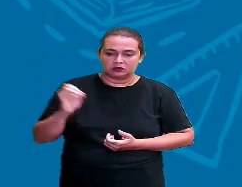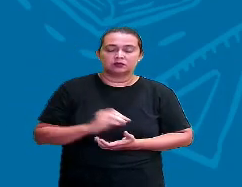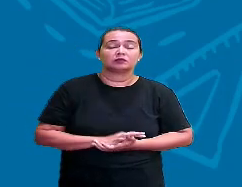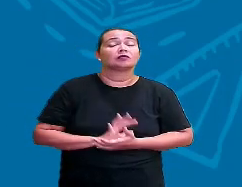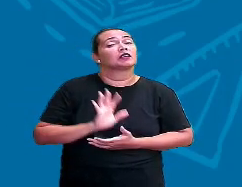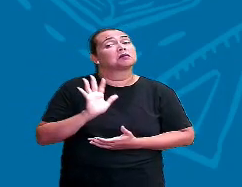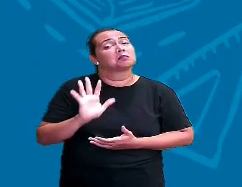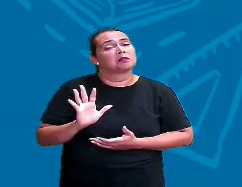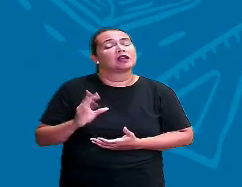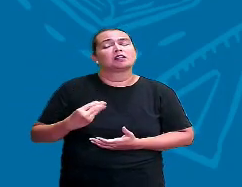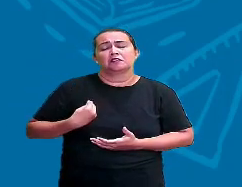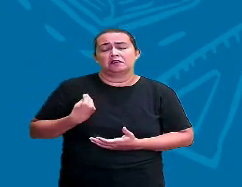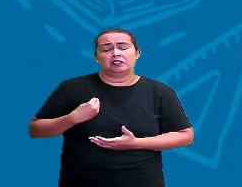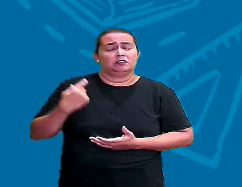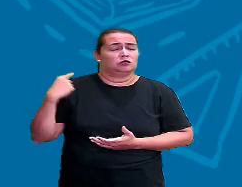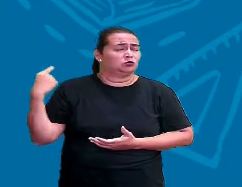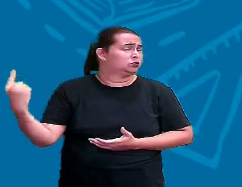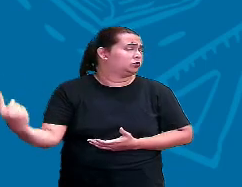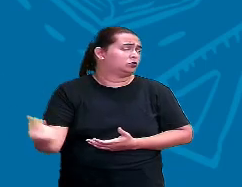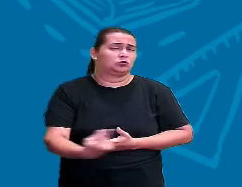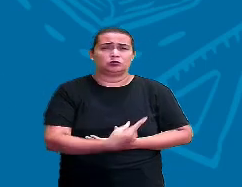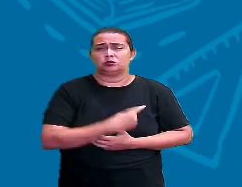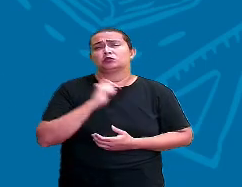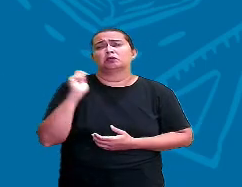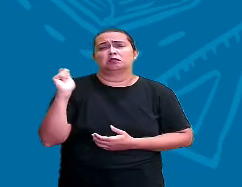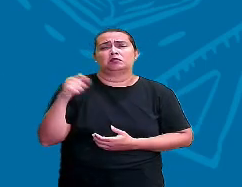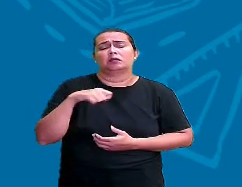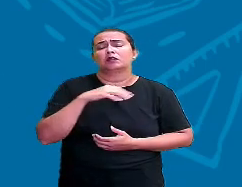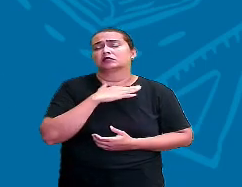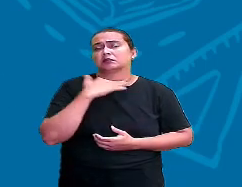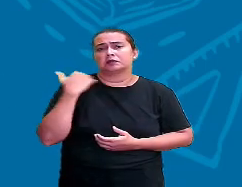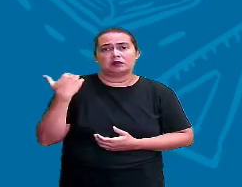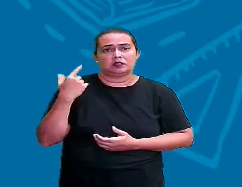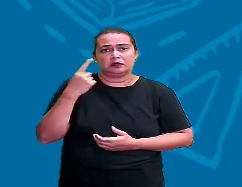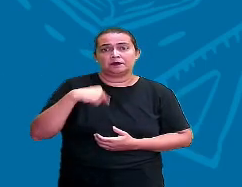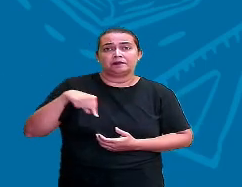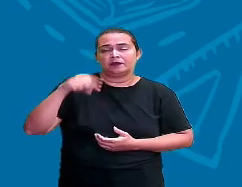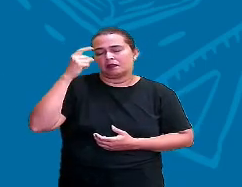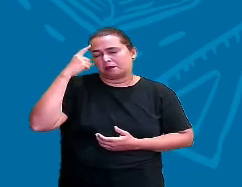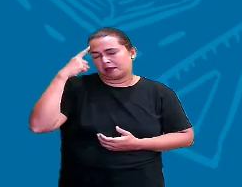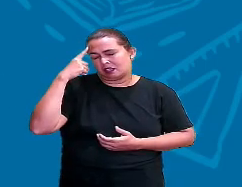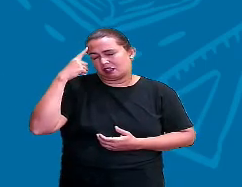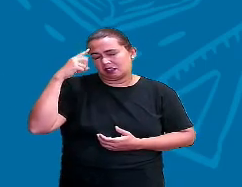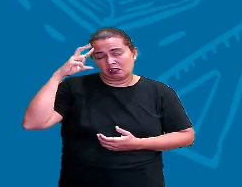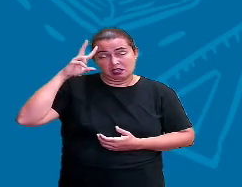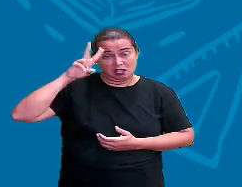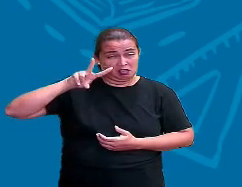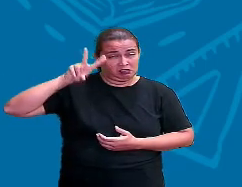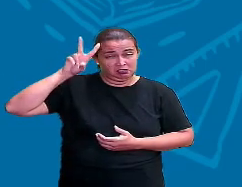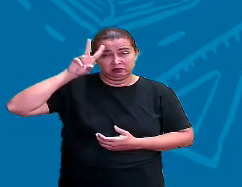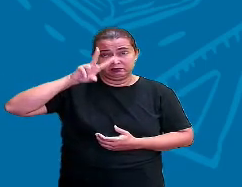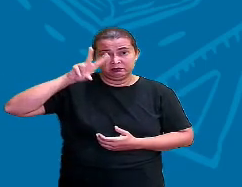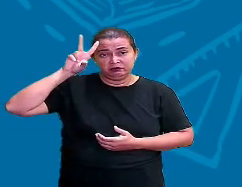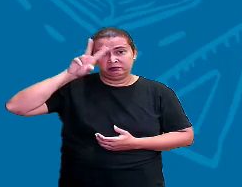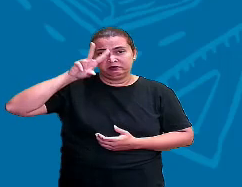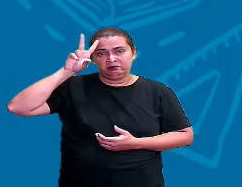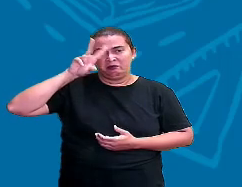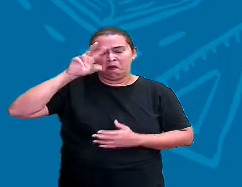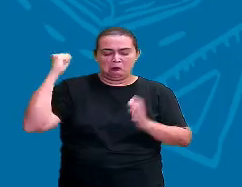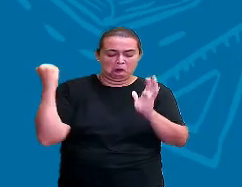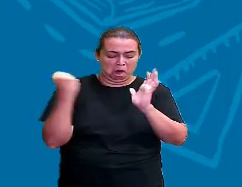dia vinha a falecer. Então, a gente precisa pensar qual é a história que a gente quer construir